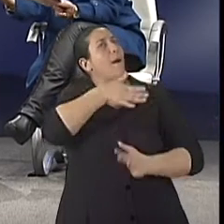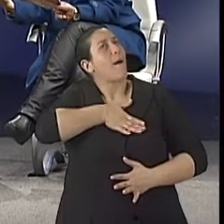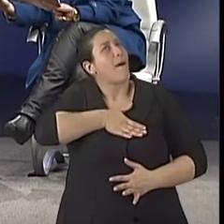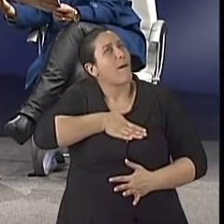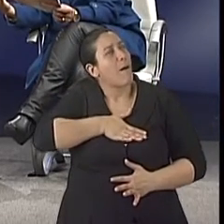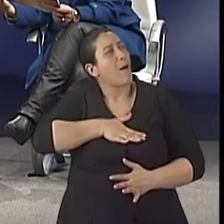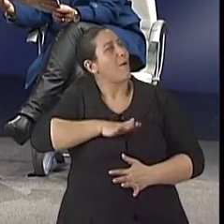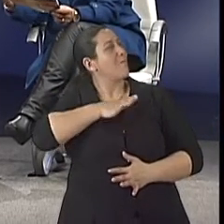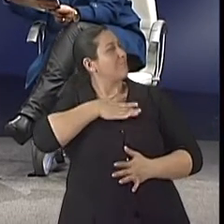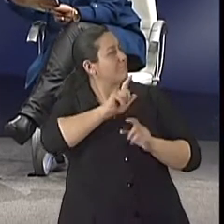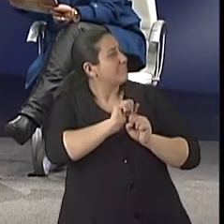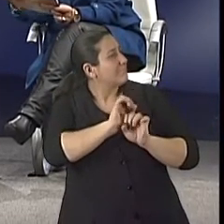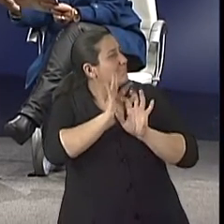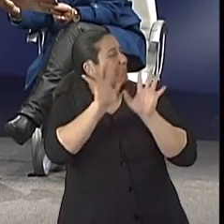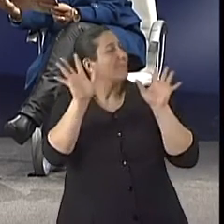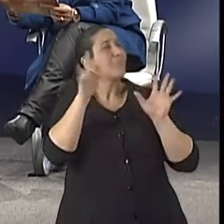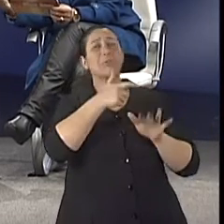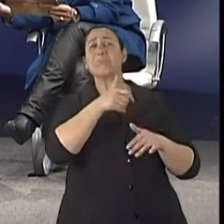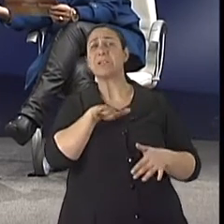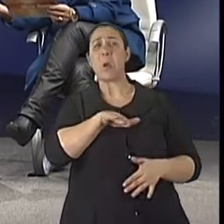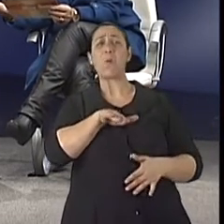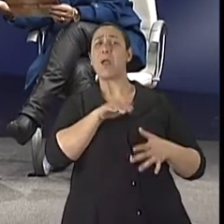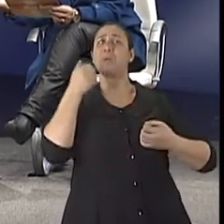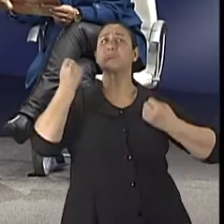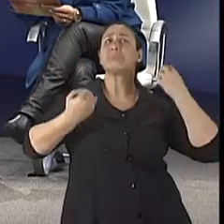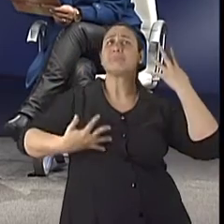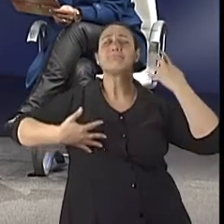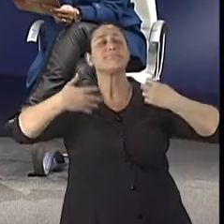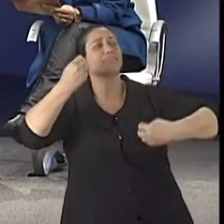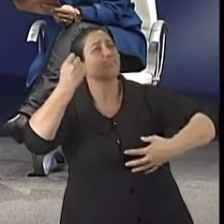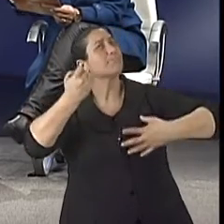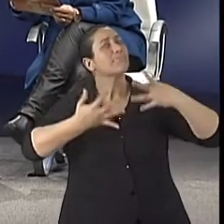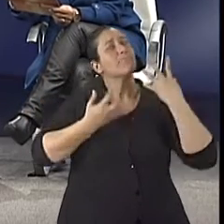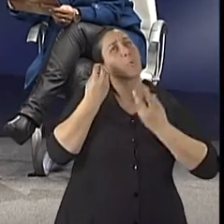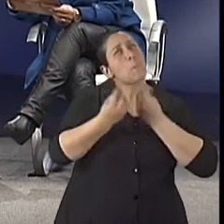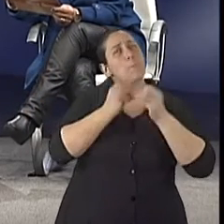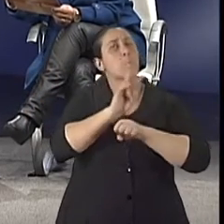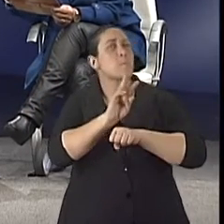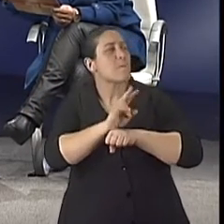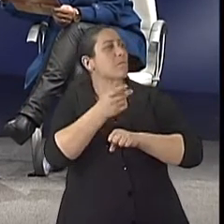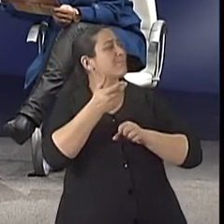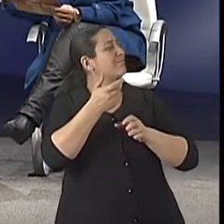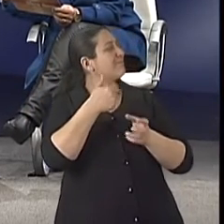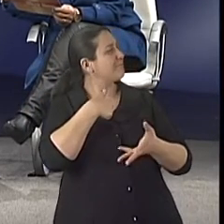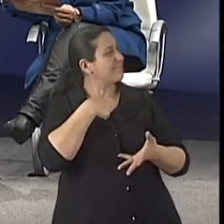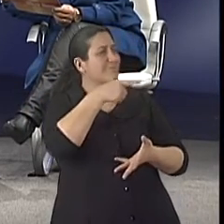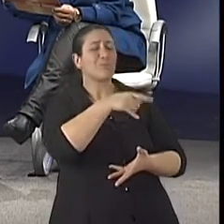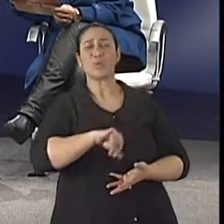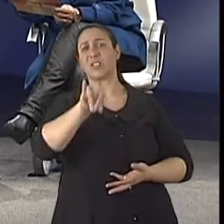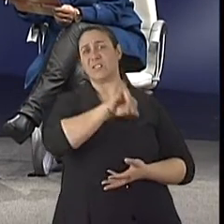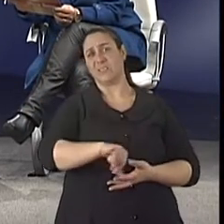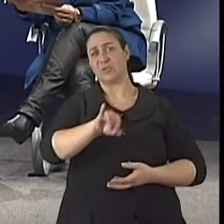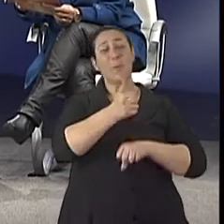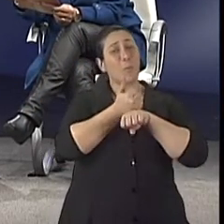esclarecer. Tu tens uma tranquilidade e um conhecimento, com certeza, para esclarecer isso. Então, isto é fundamental nos